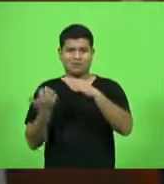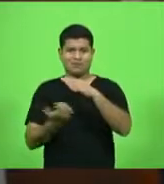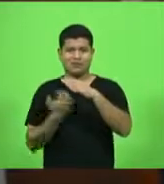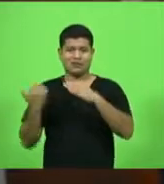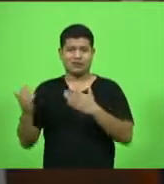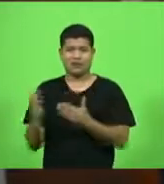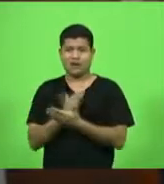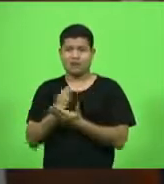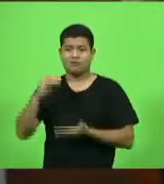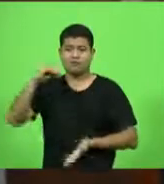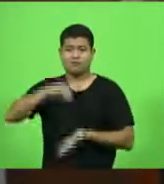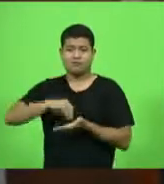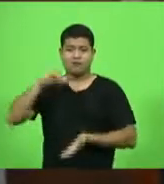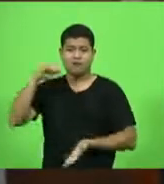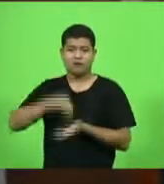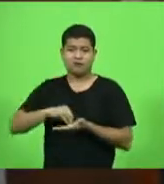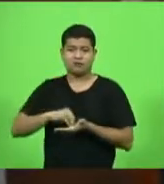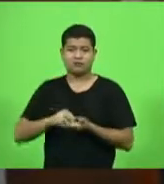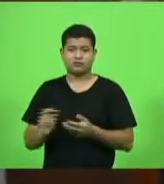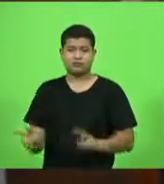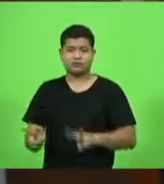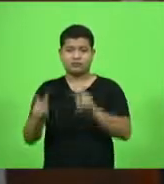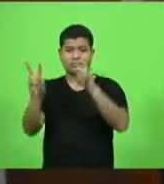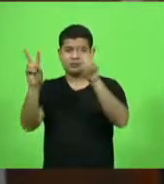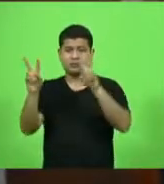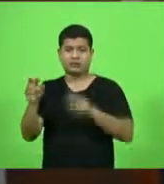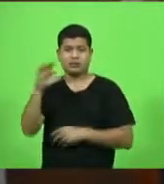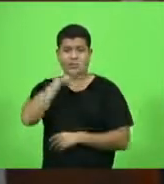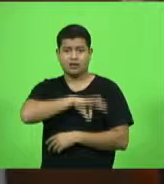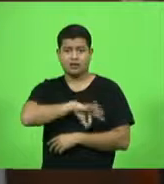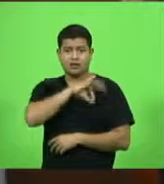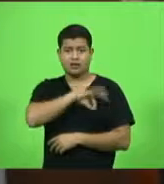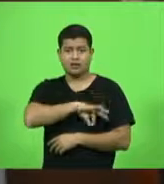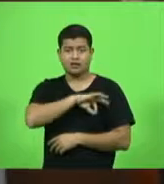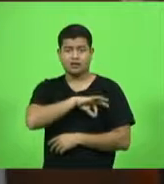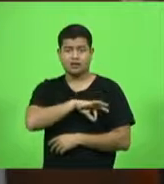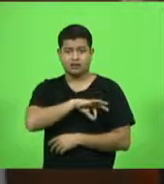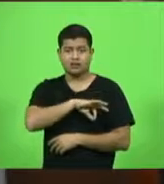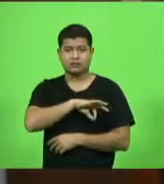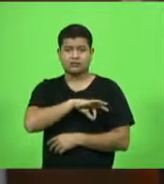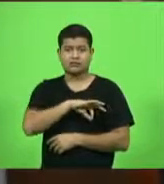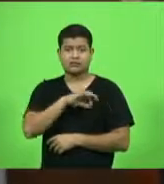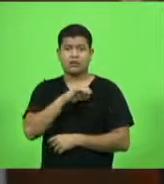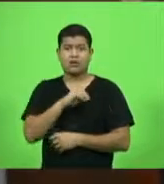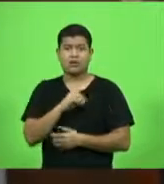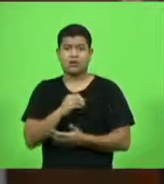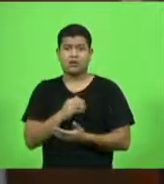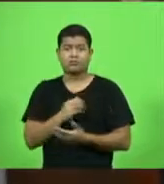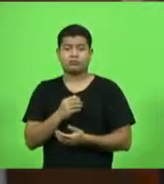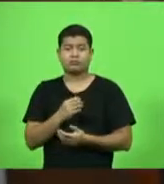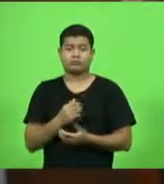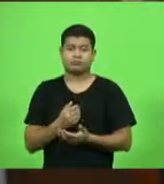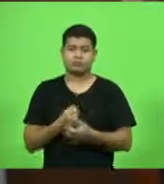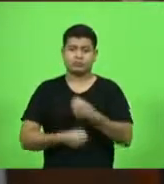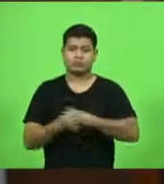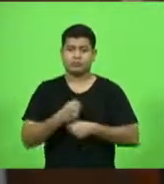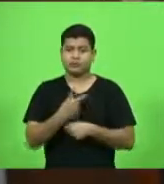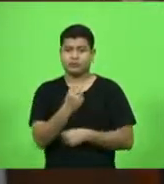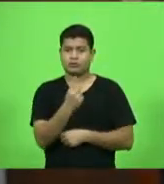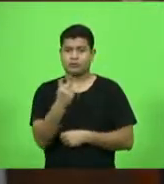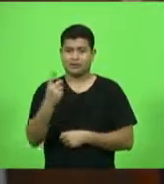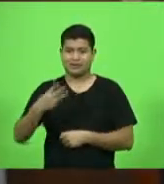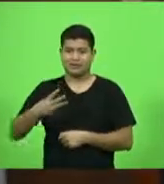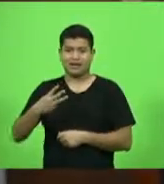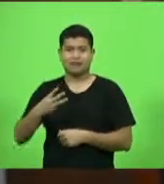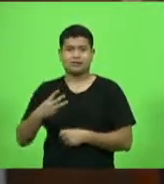uma valorização da remuneração desde o ano de 2013, são oito anos já.